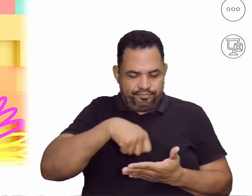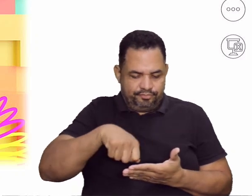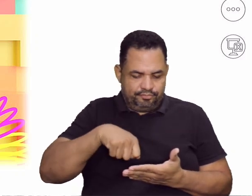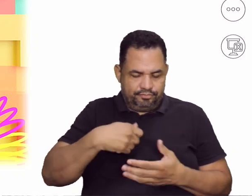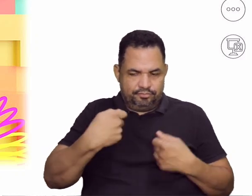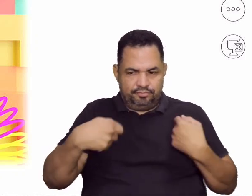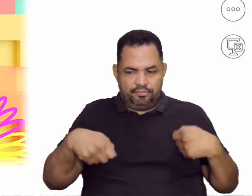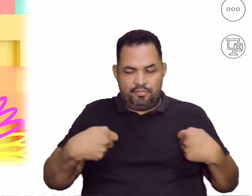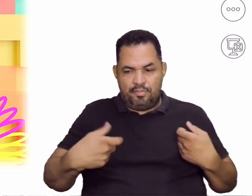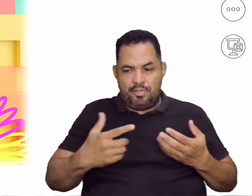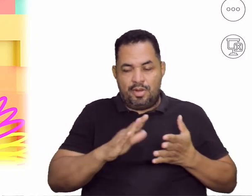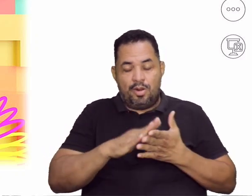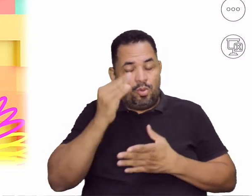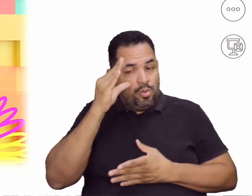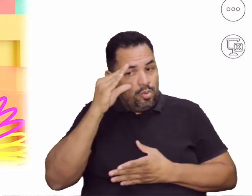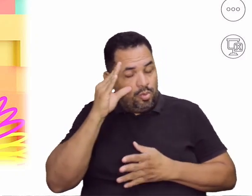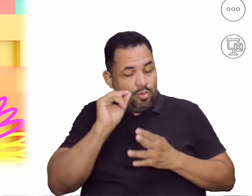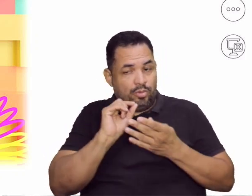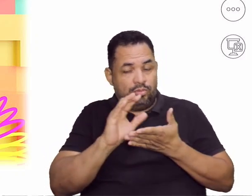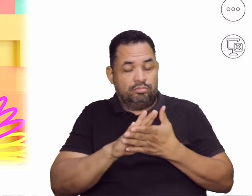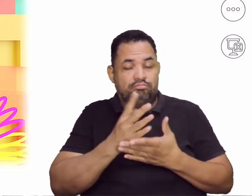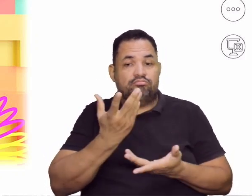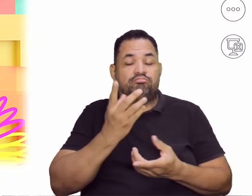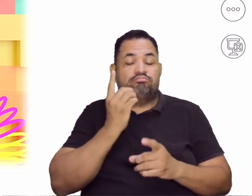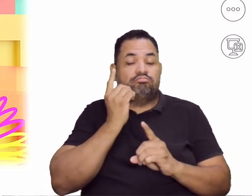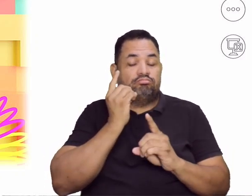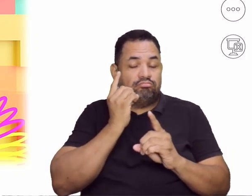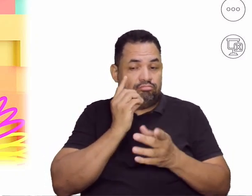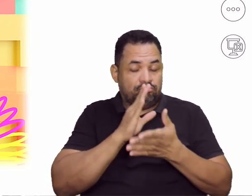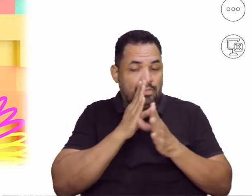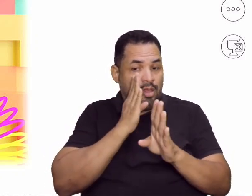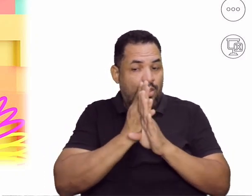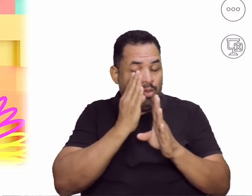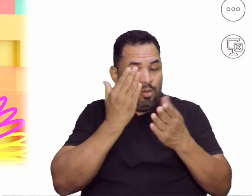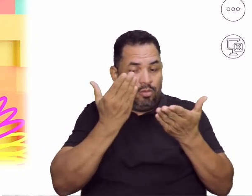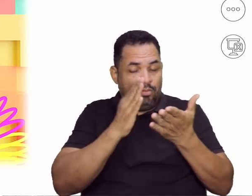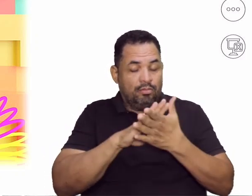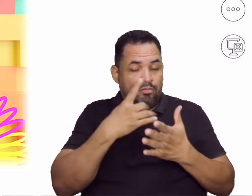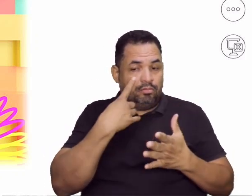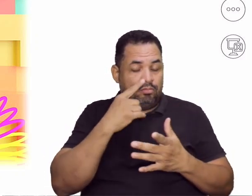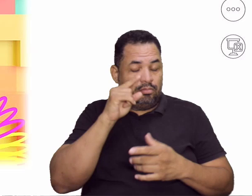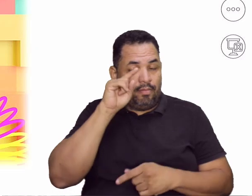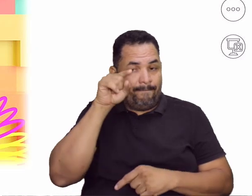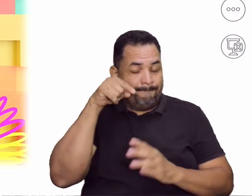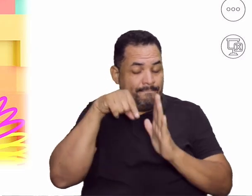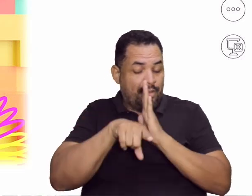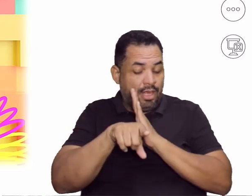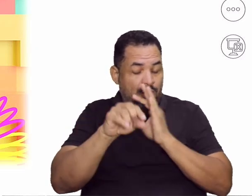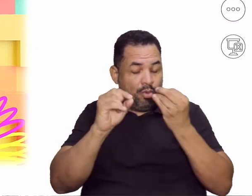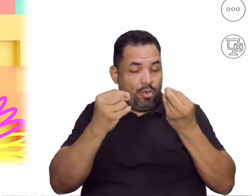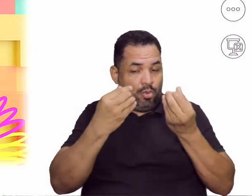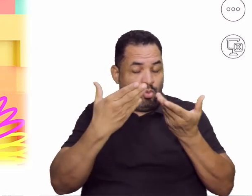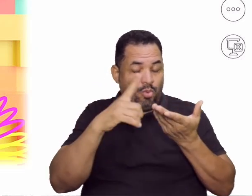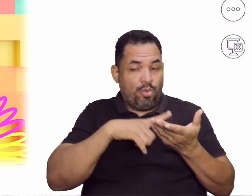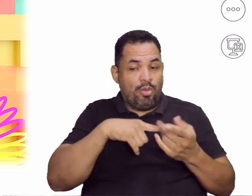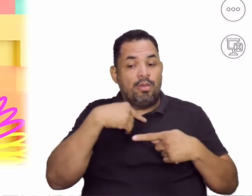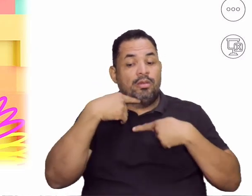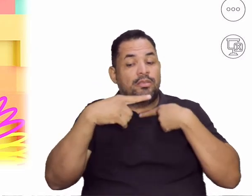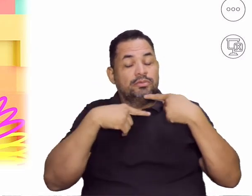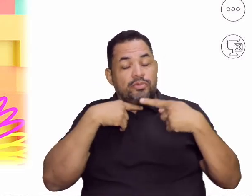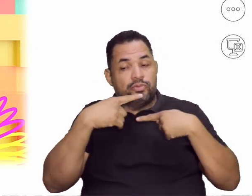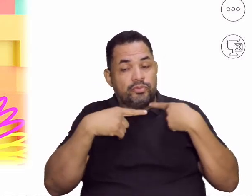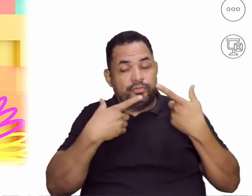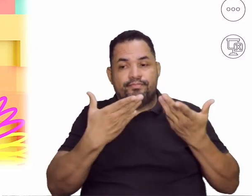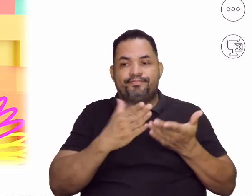necessárias, curiosidades que vocês encontraram, tá? Coloquem uma interrogaçãozinha se ficou aí alguma dúvida,